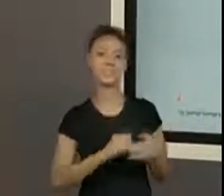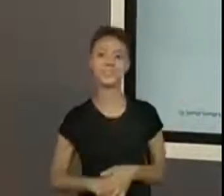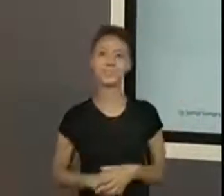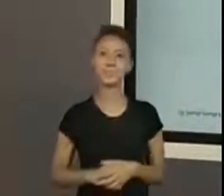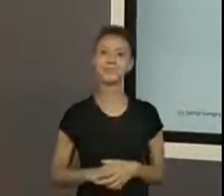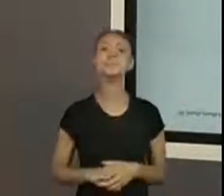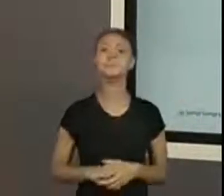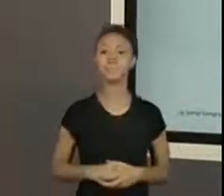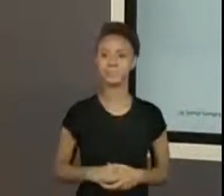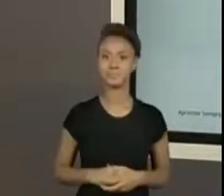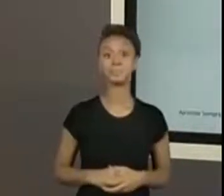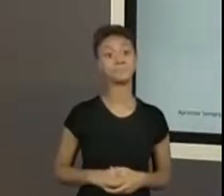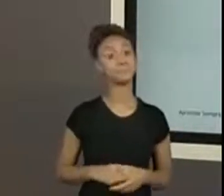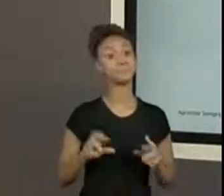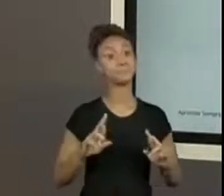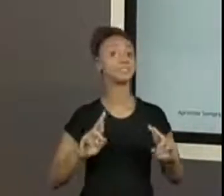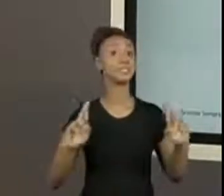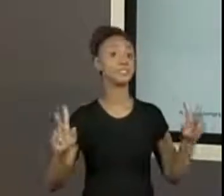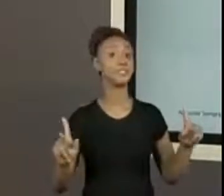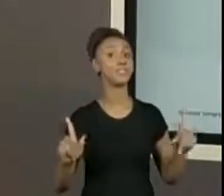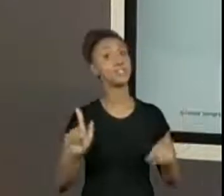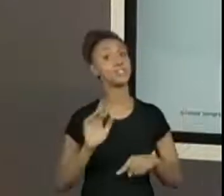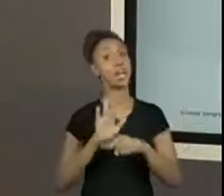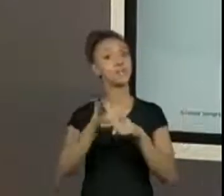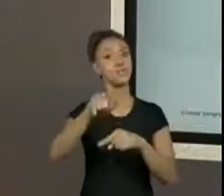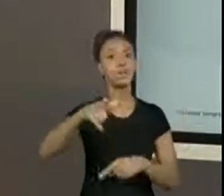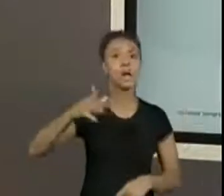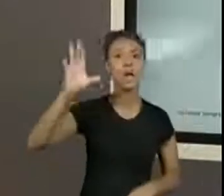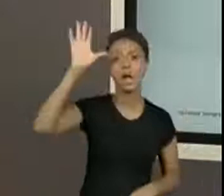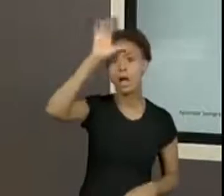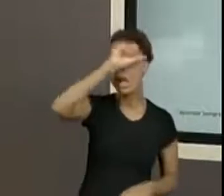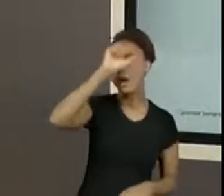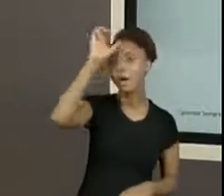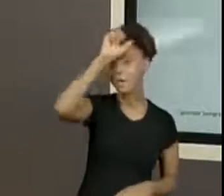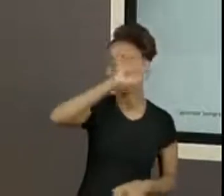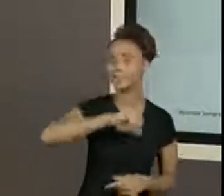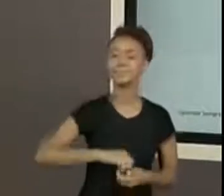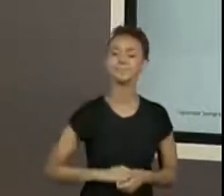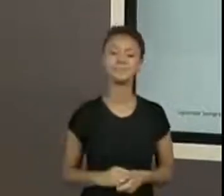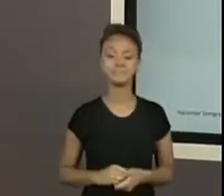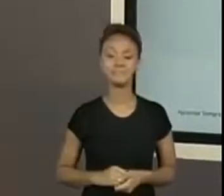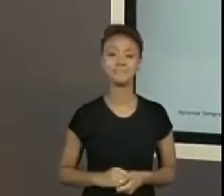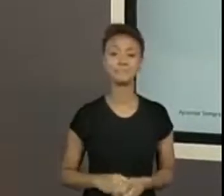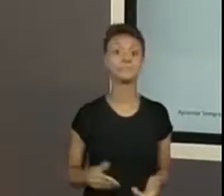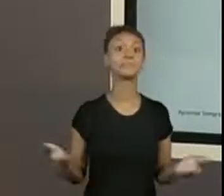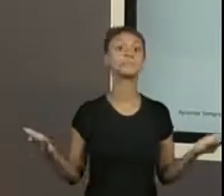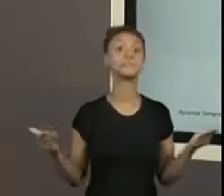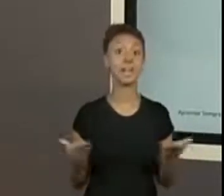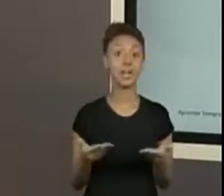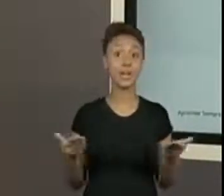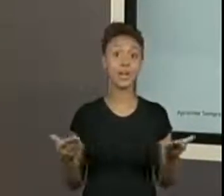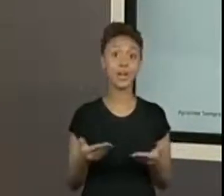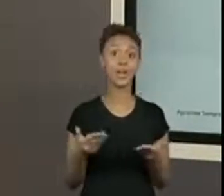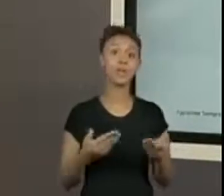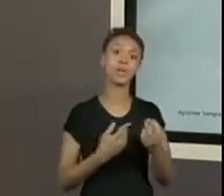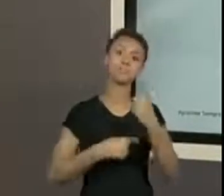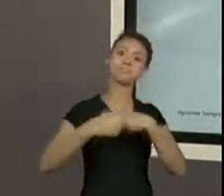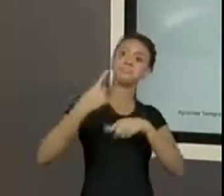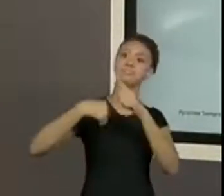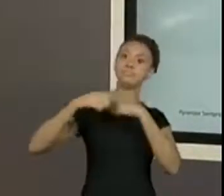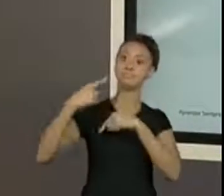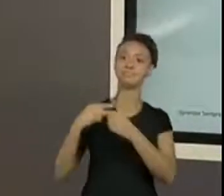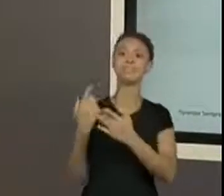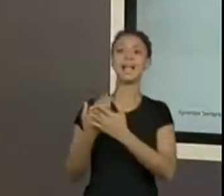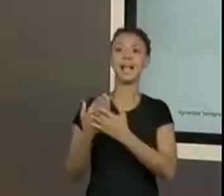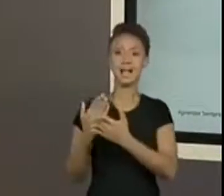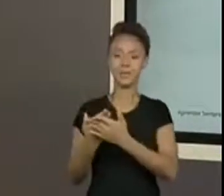contribuição, essas, diferente para nosso repertório, para a gente ampliar um pouquinho mais. Agora a gente pode fazer a retomada da aula